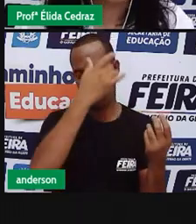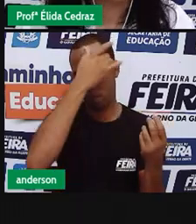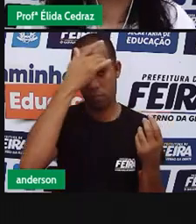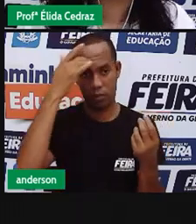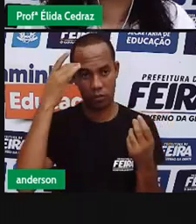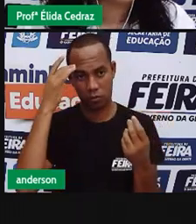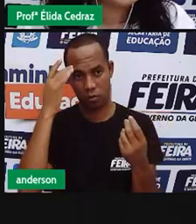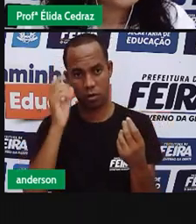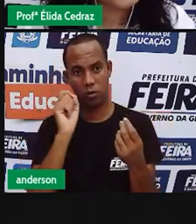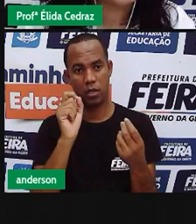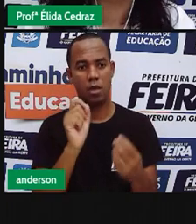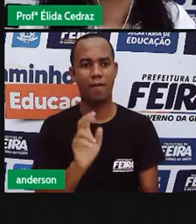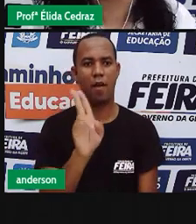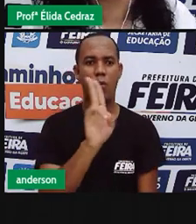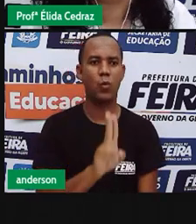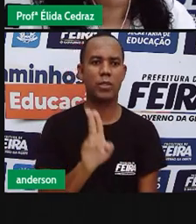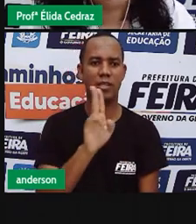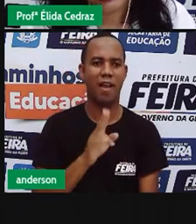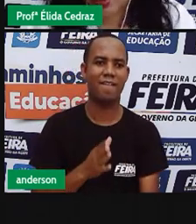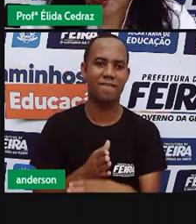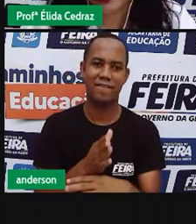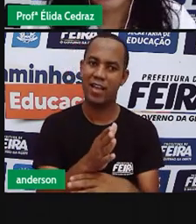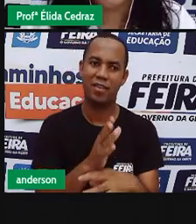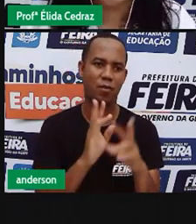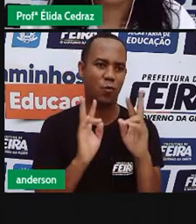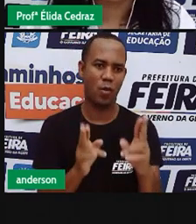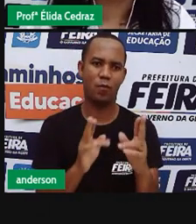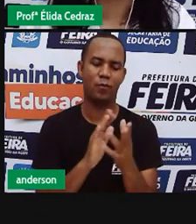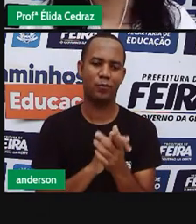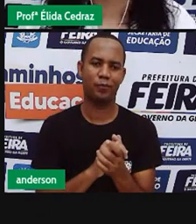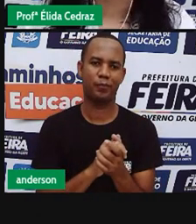vão utilizá-la ao mesmo tempo.